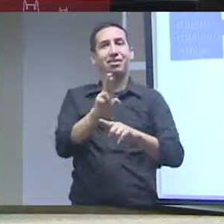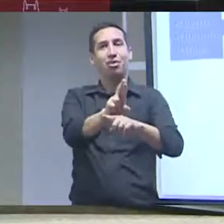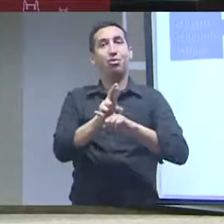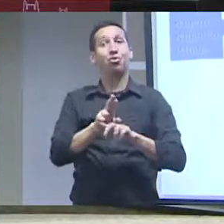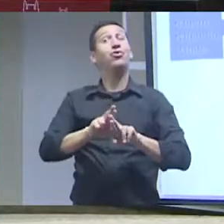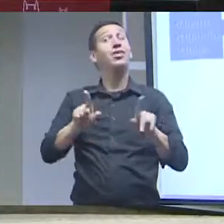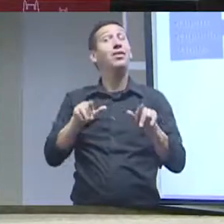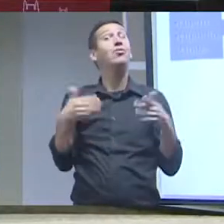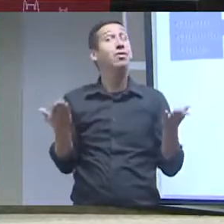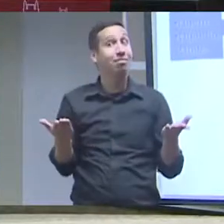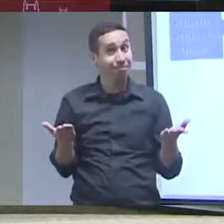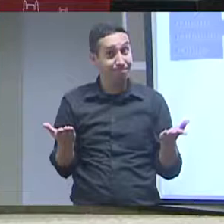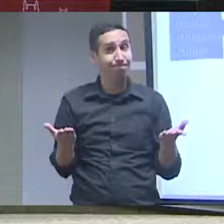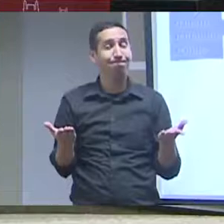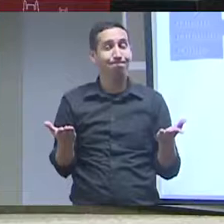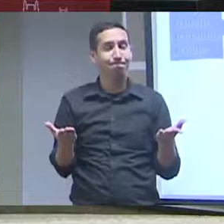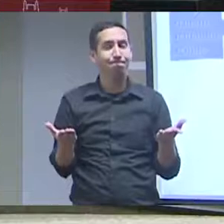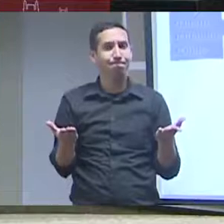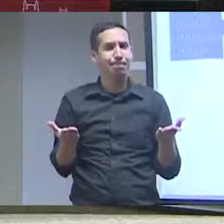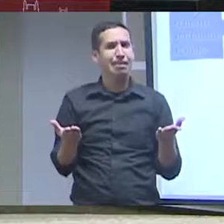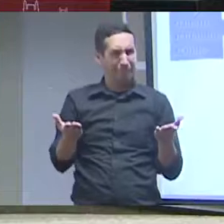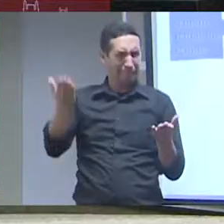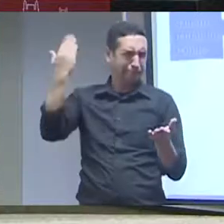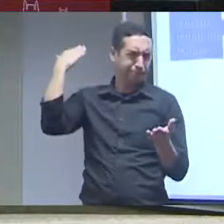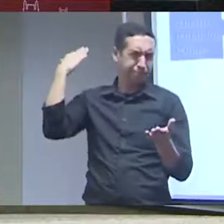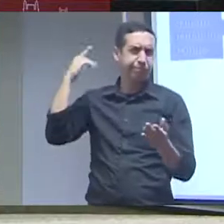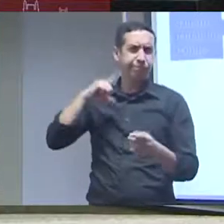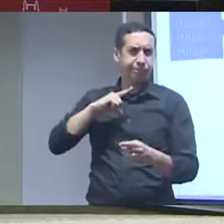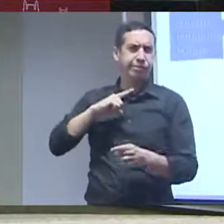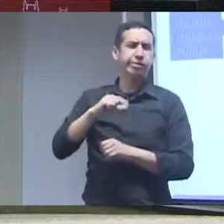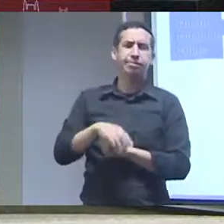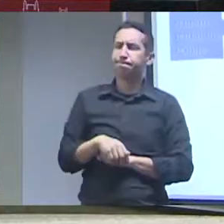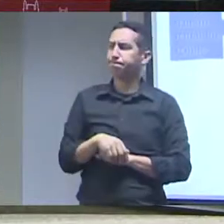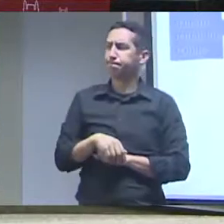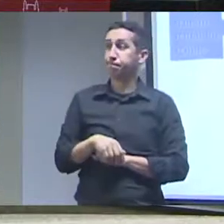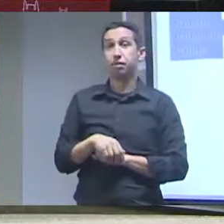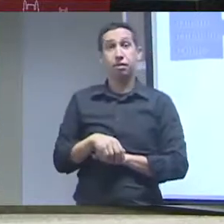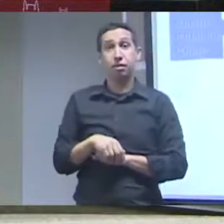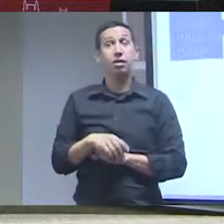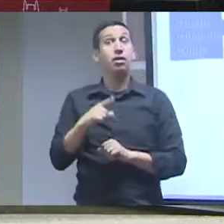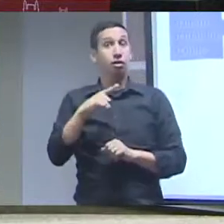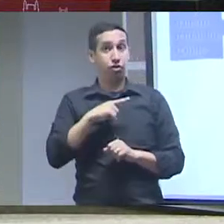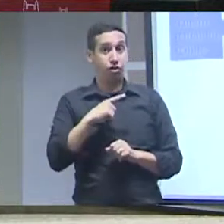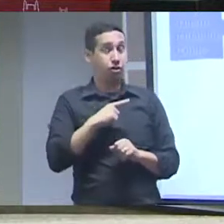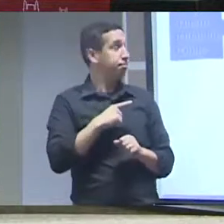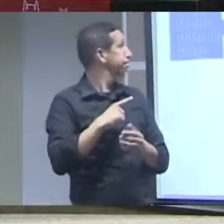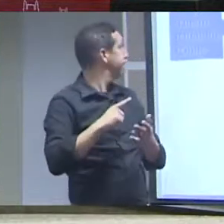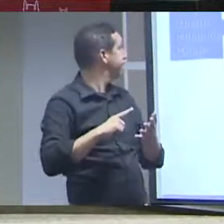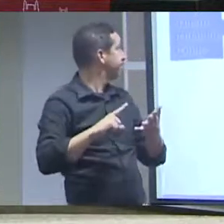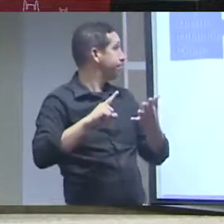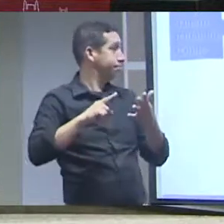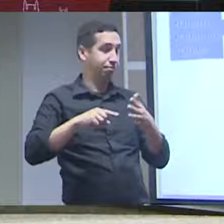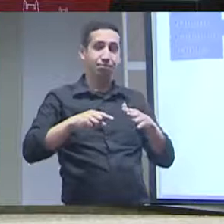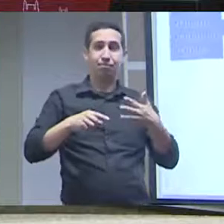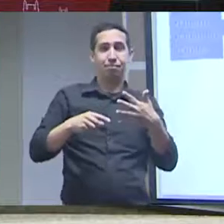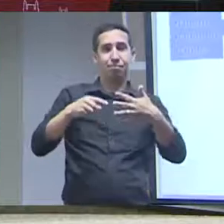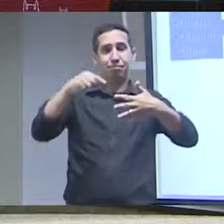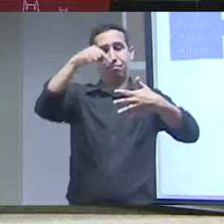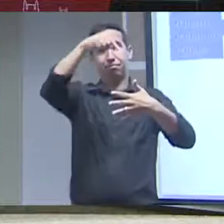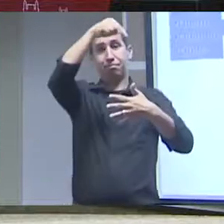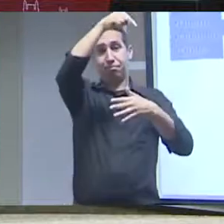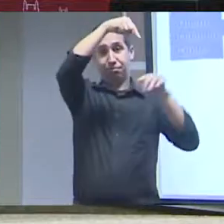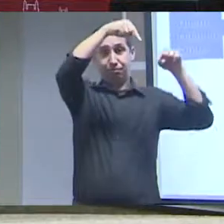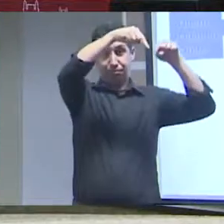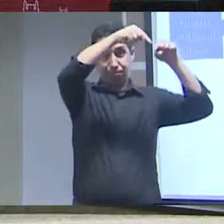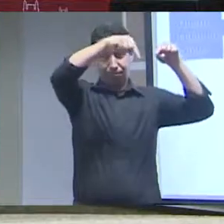que poderiam ser utilizadas para gerir esses diferentes recursos da informação. Naquela época,